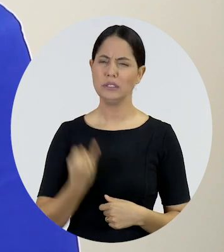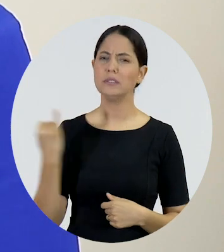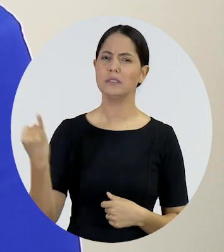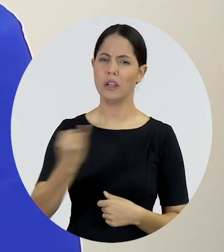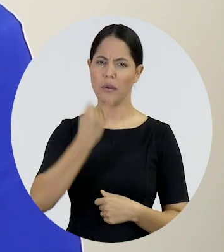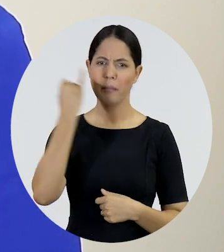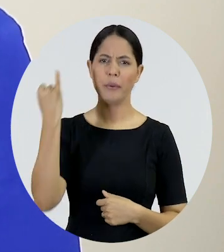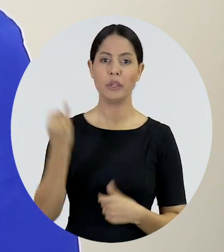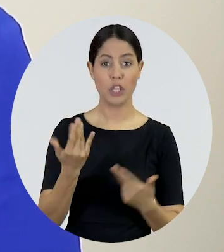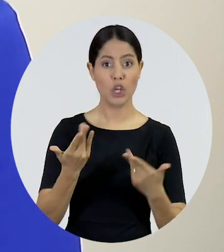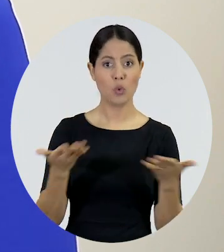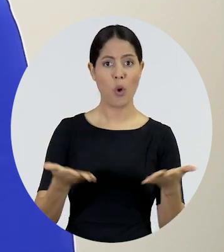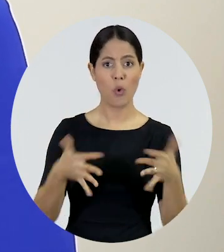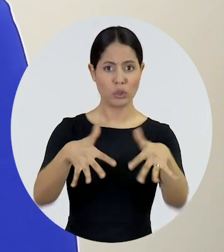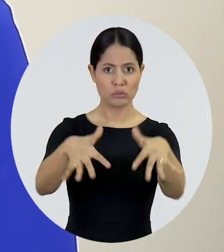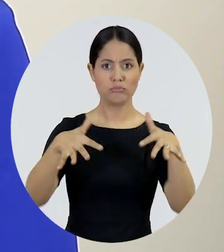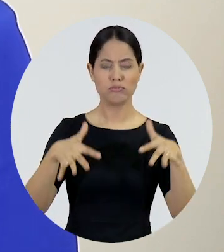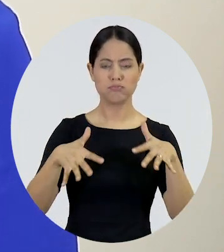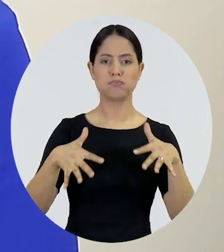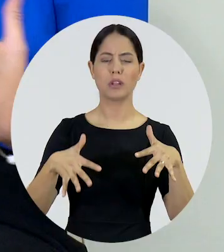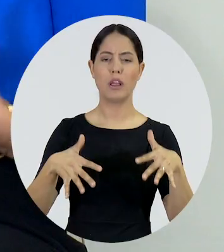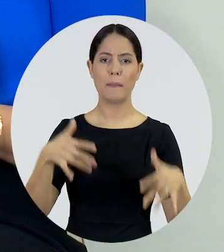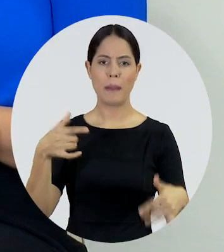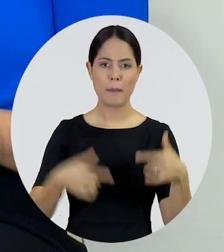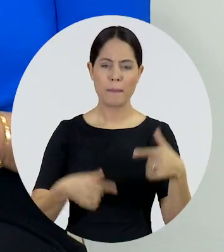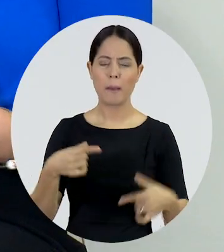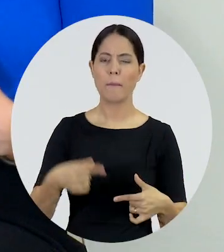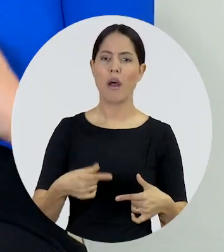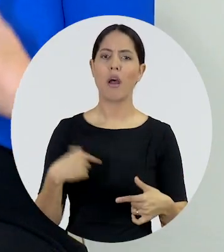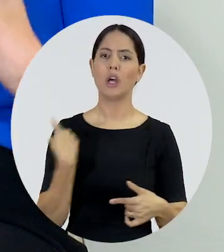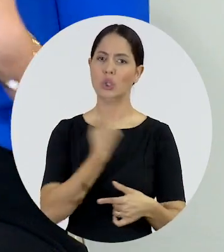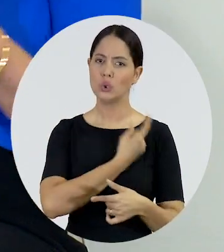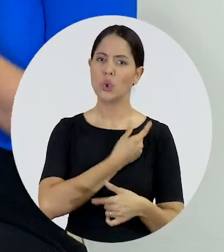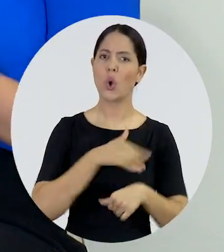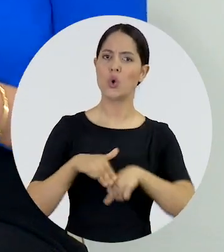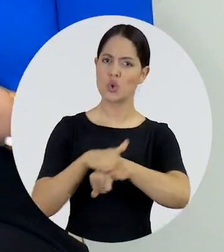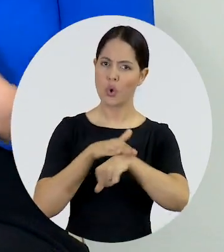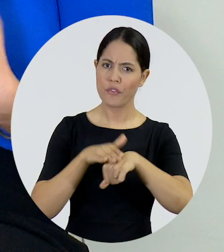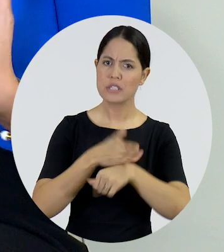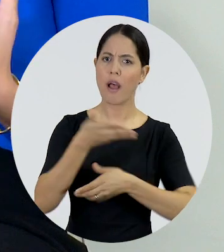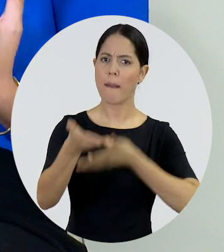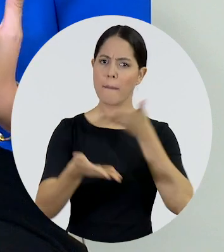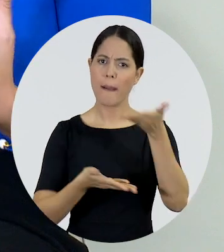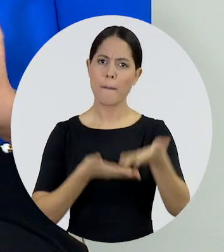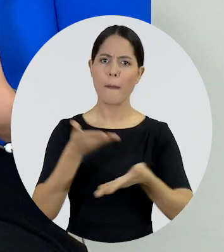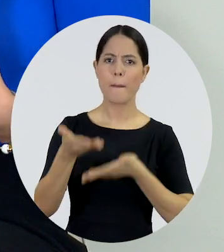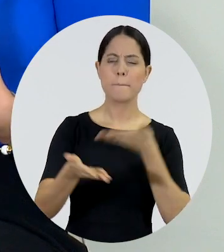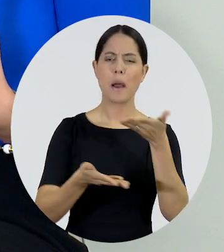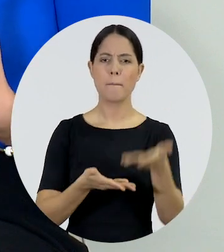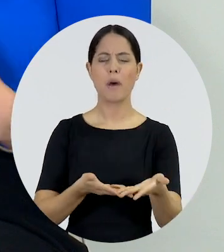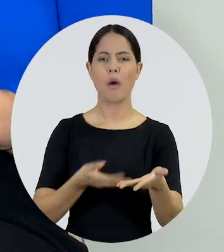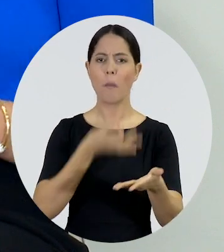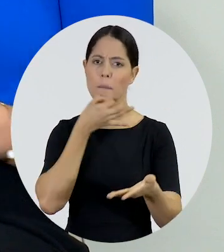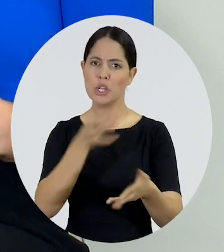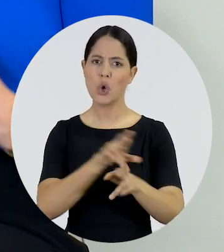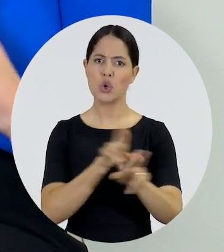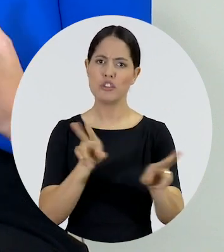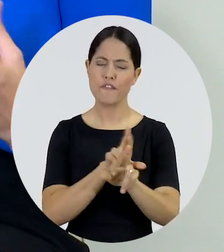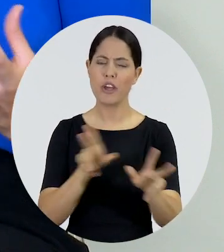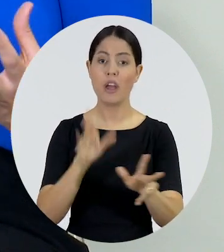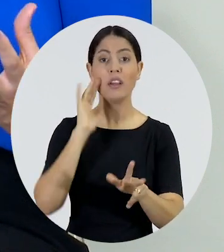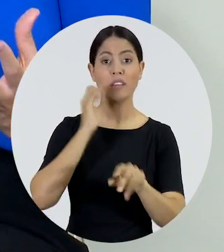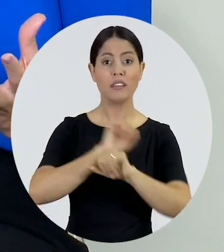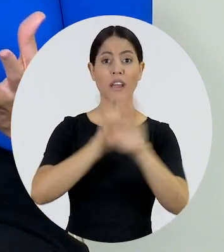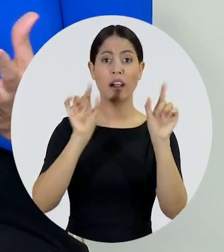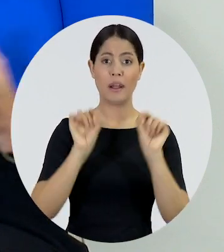passo fundamental para que a gente possa se articular, para que a gente possa conversar, para que a gente possa entender diferentes pontos de vista. E